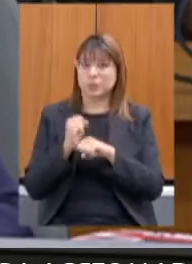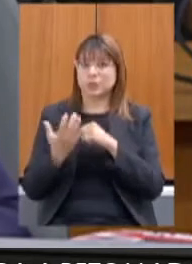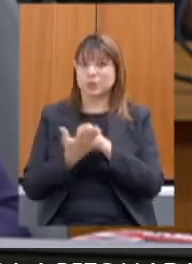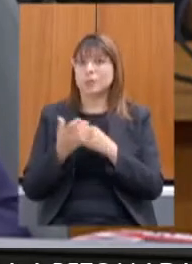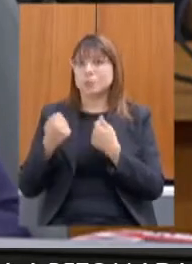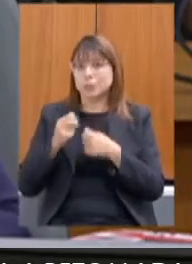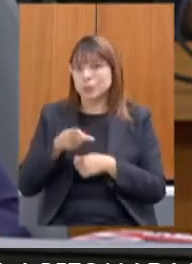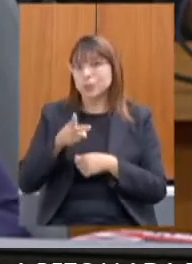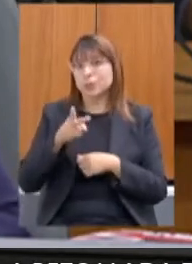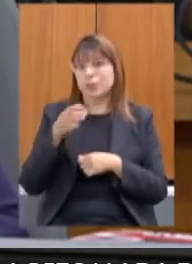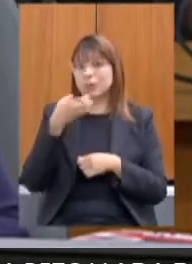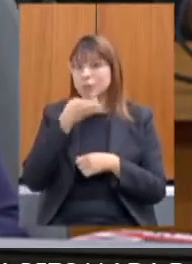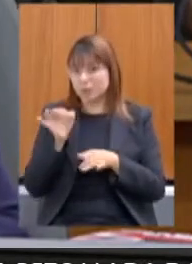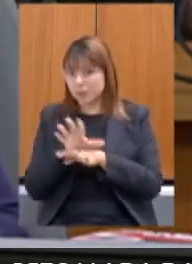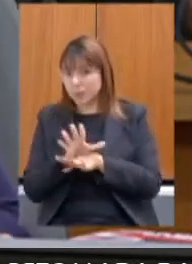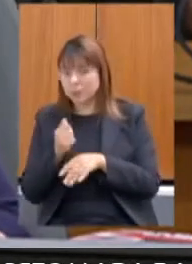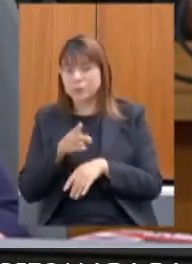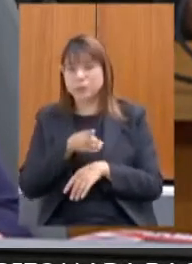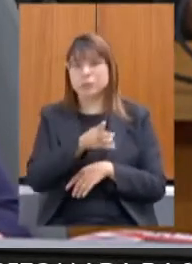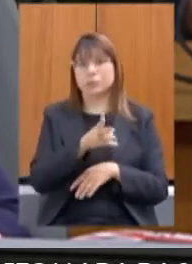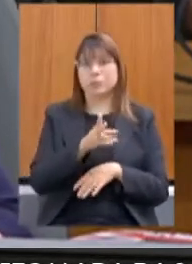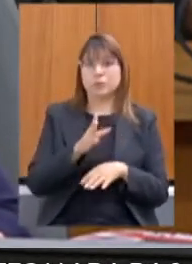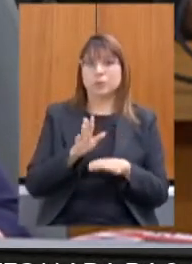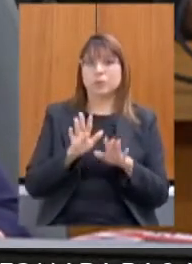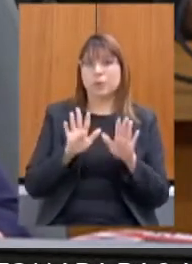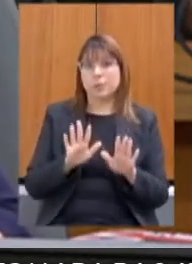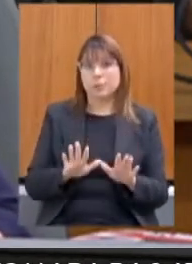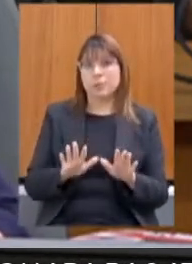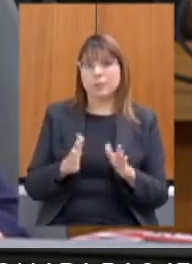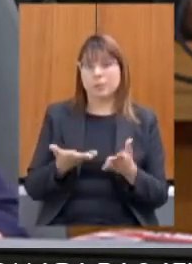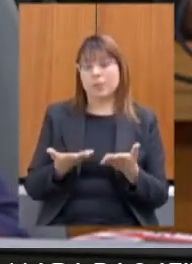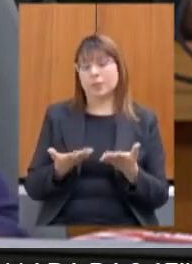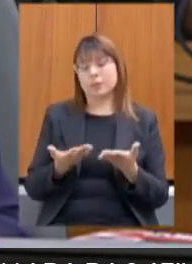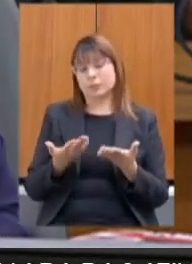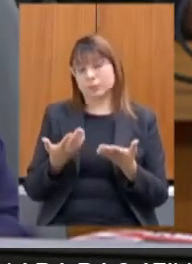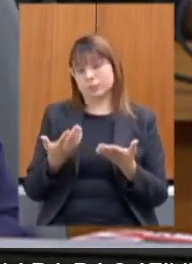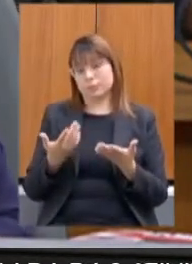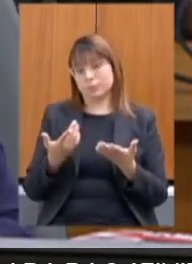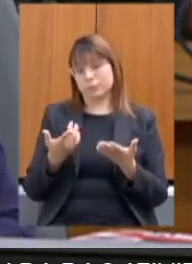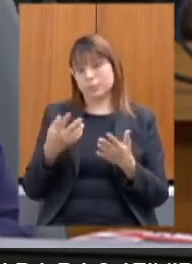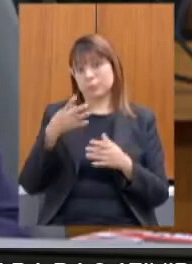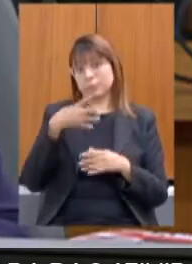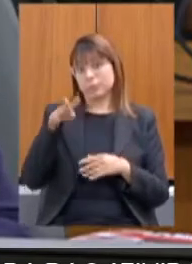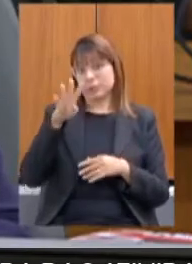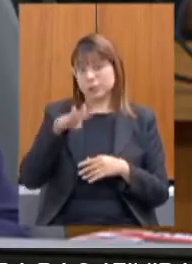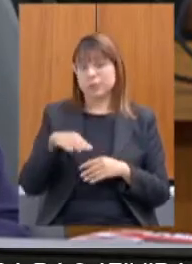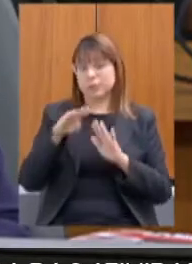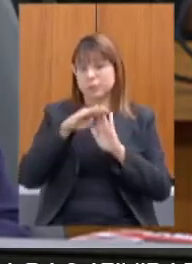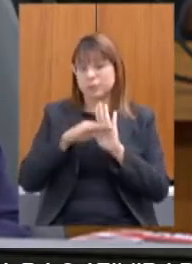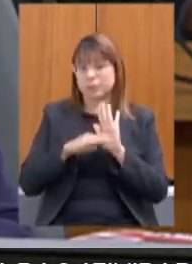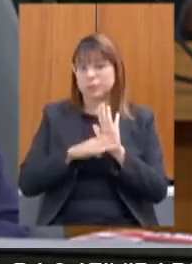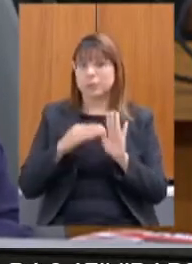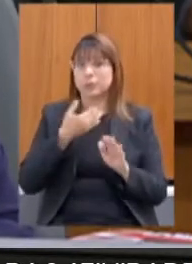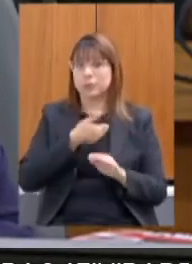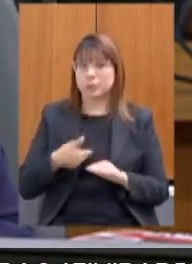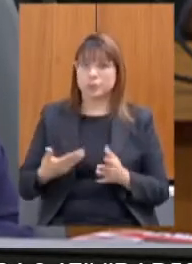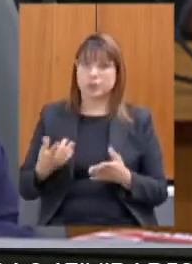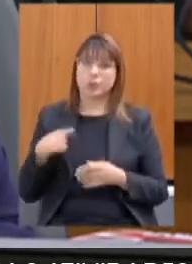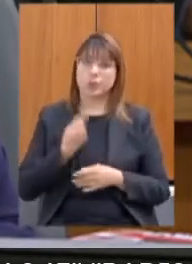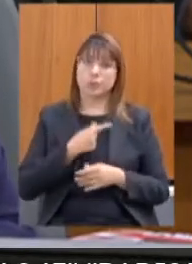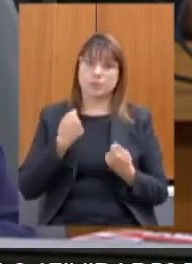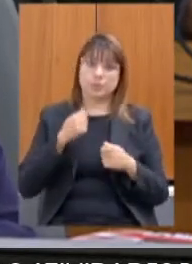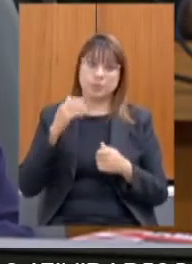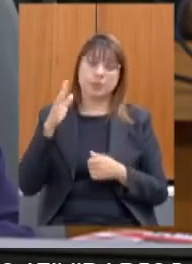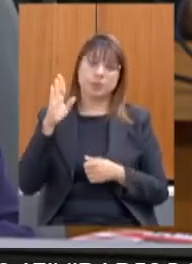estipulado pelos governos não vai impedir a continuidade de uma pandemia. Aliás, nós deveríamos ter ouvido aqui durante,